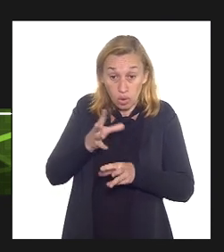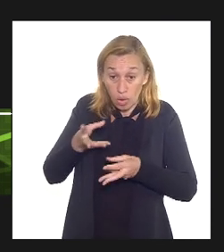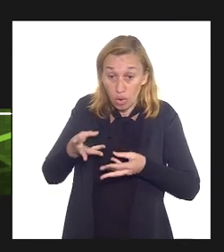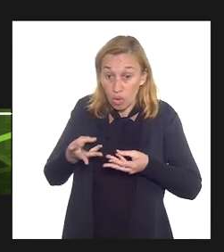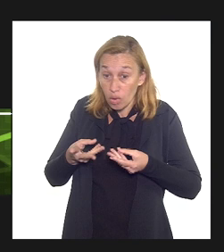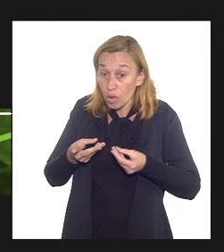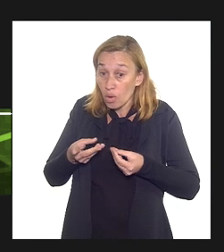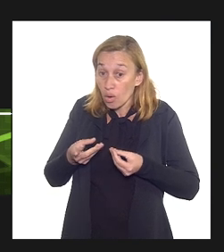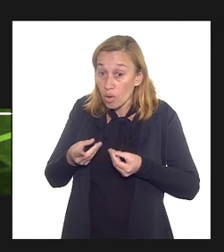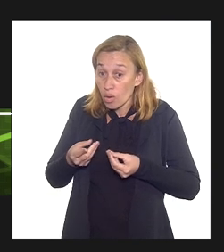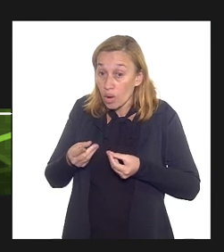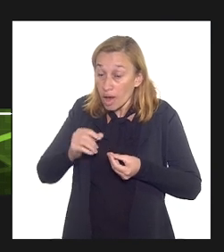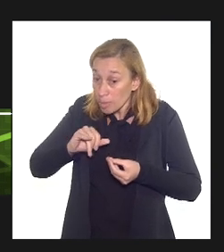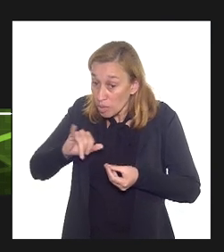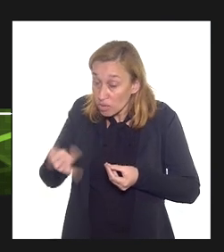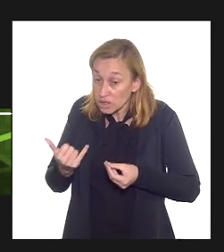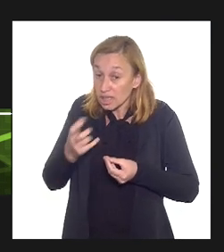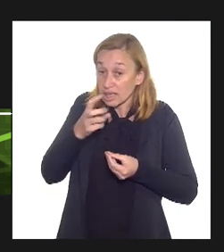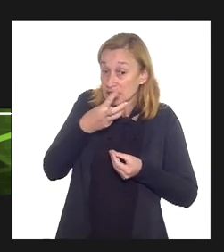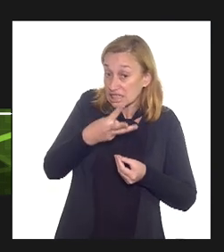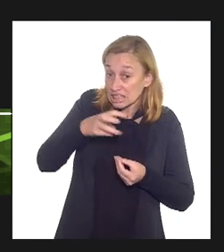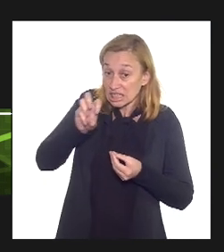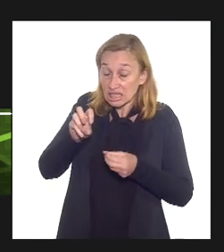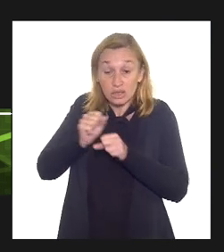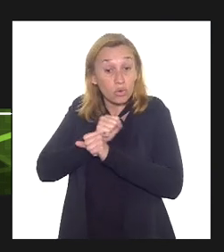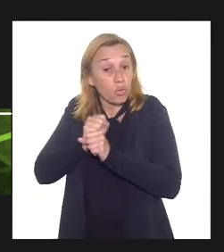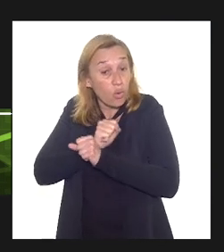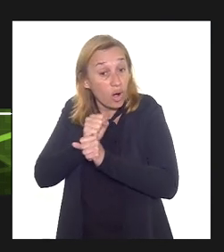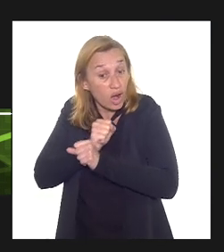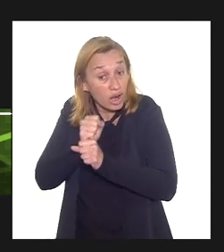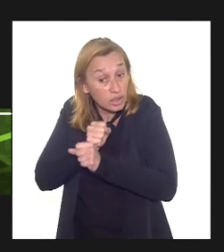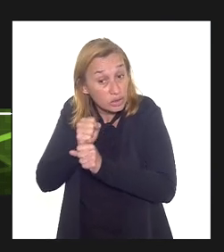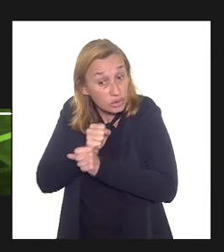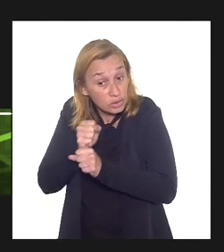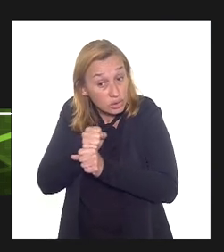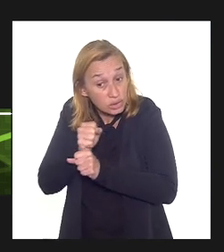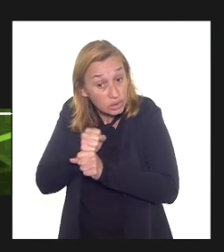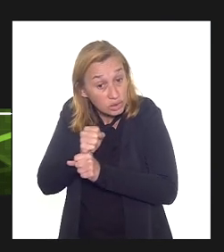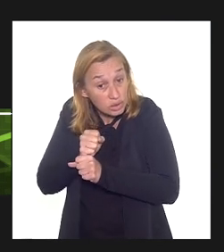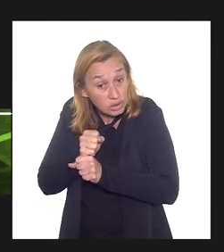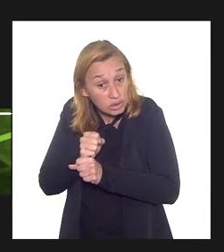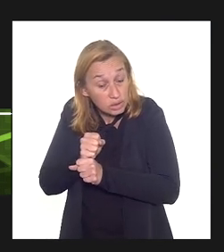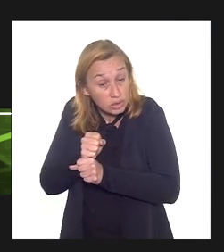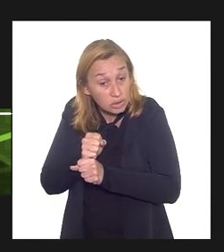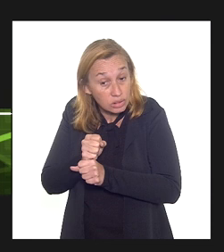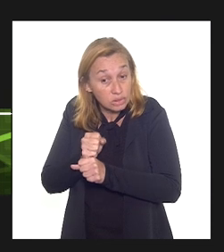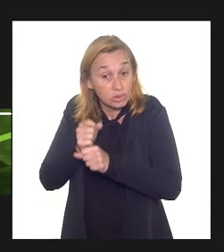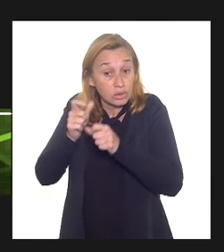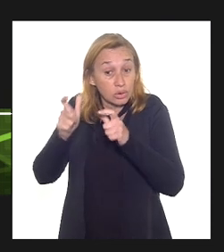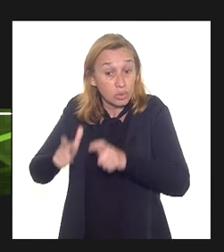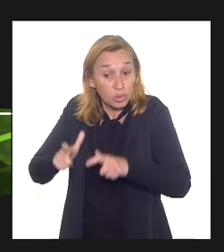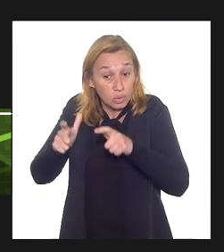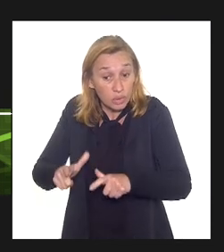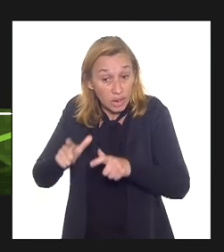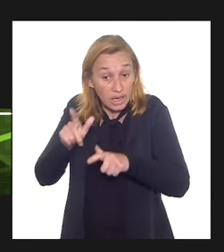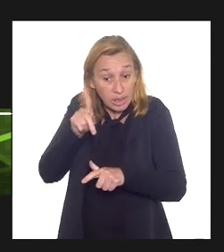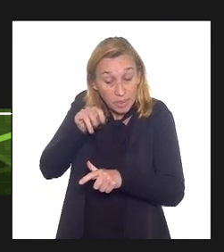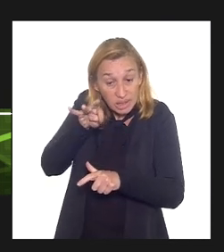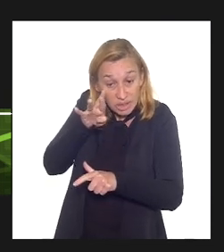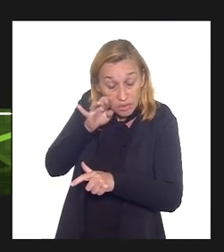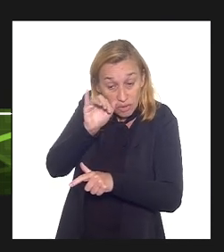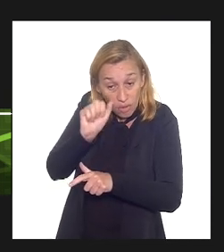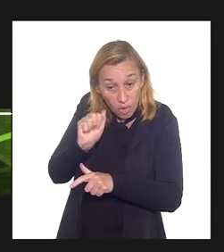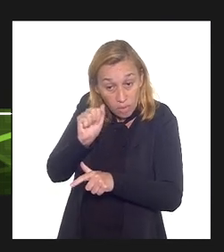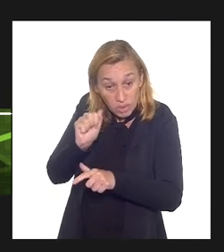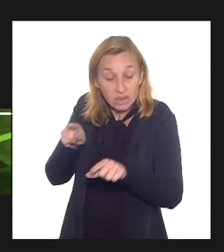de 35 anos que em geral são as vidas úteis das novas plataformas da Petrobras como também